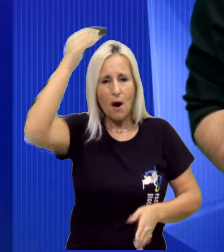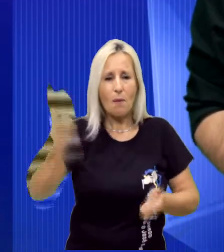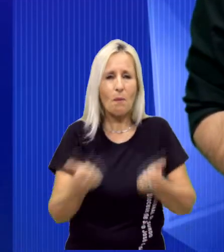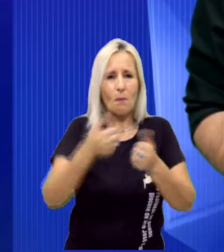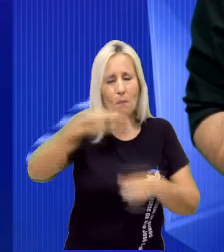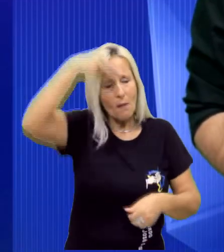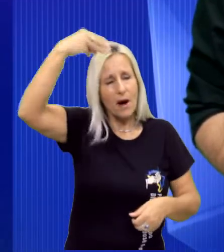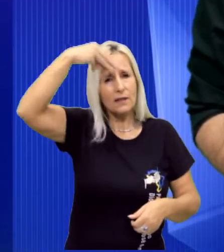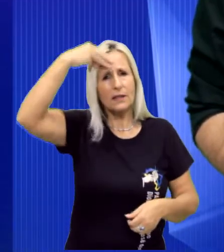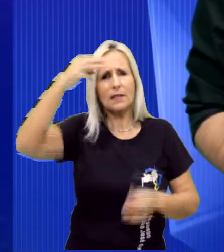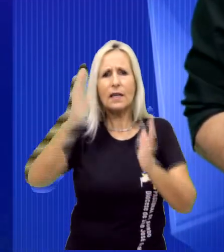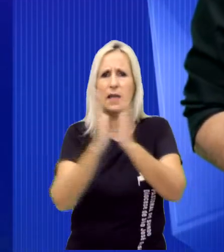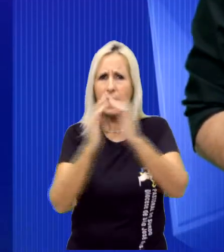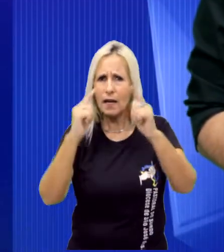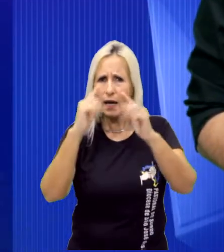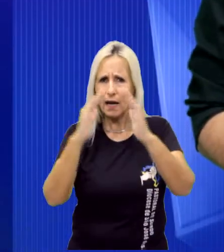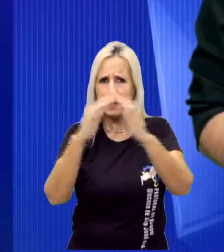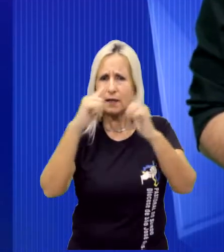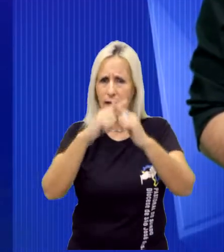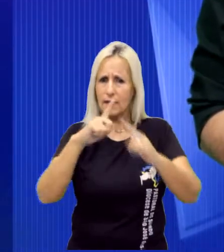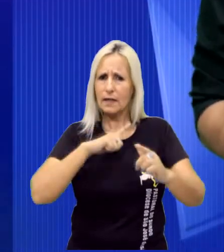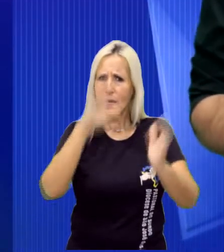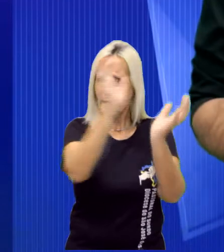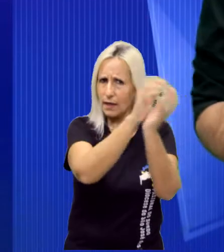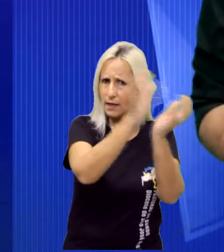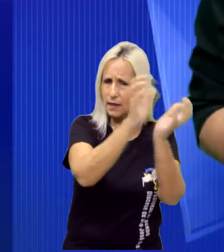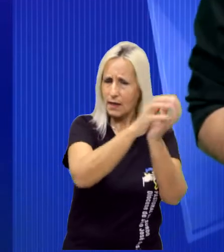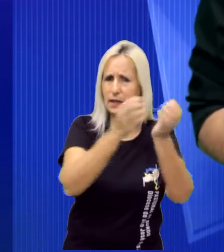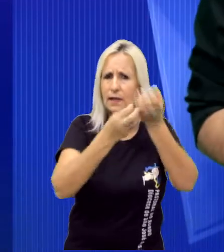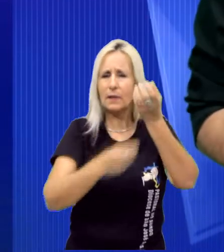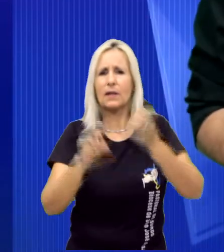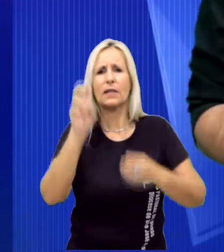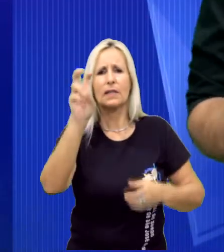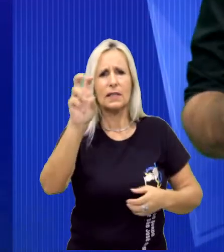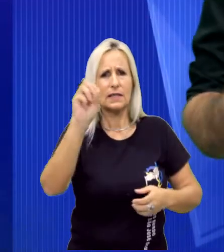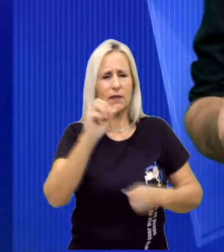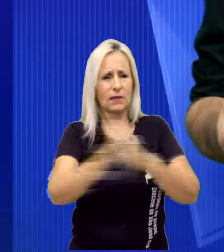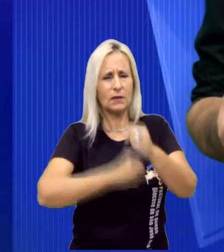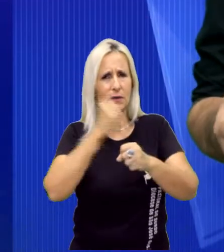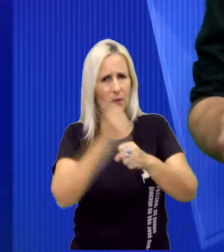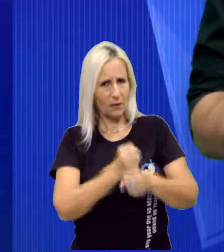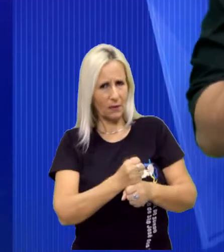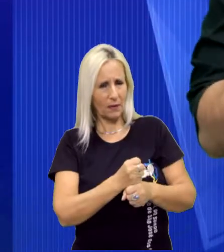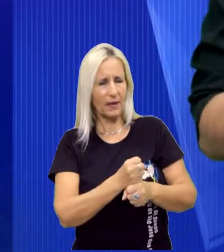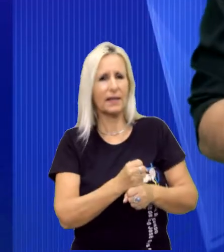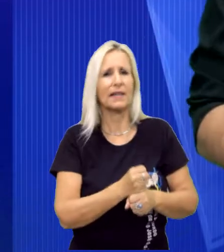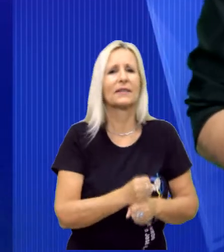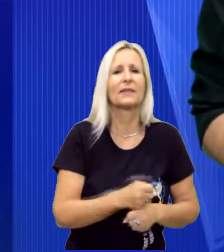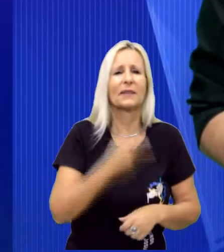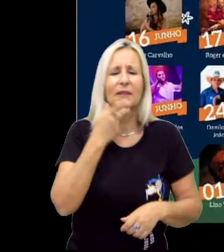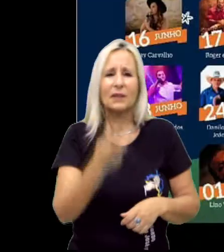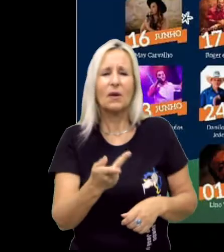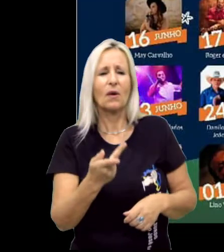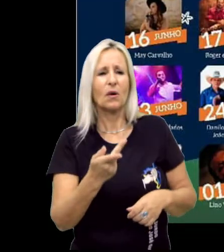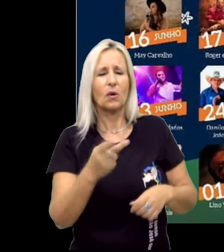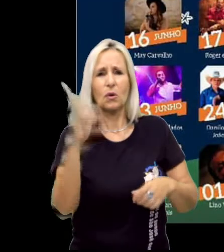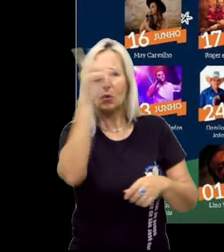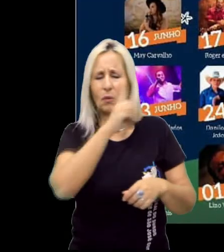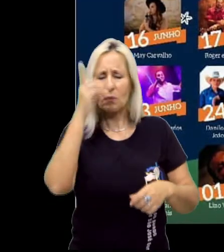E a paróquia que tem esse santo como padroeiro em Jacareí, celebra o encerramento da novena jubilar dos 50 anos.